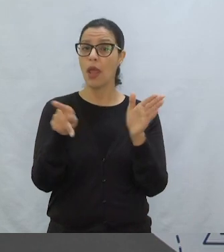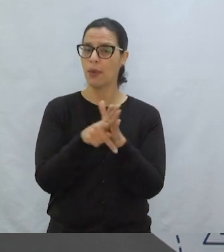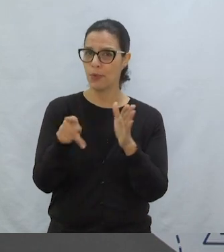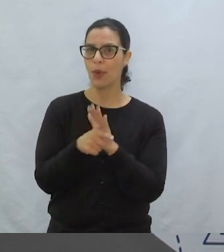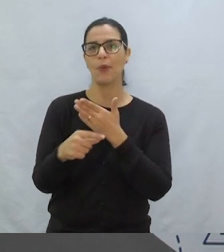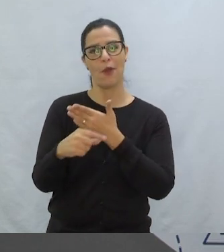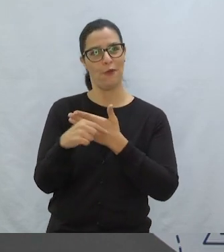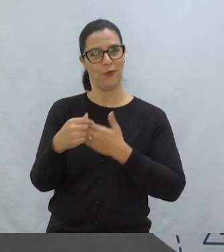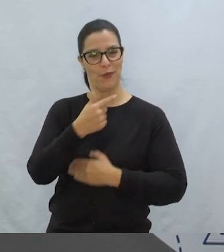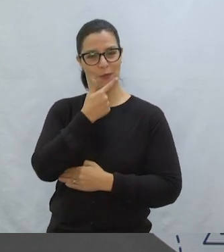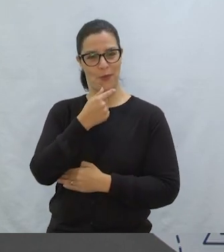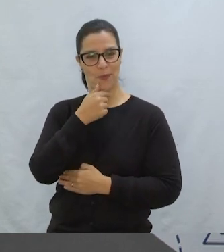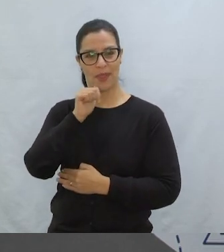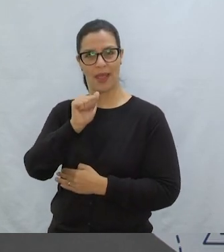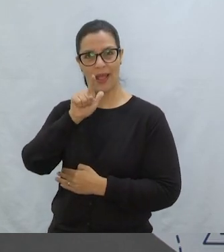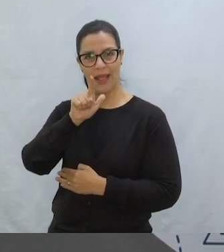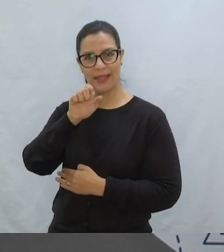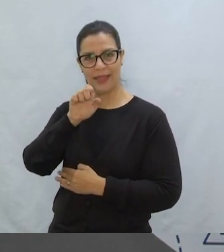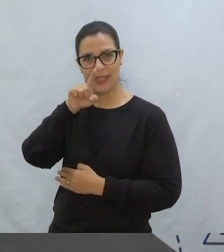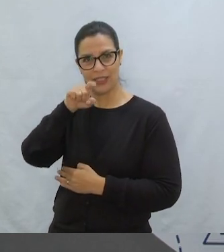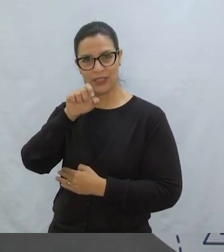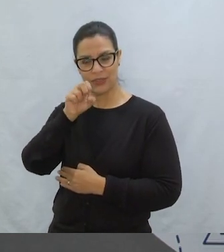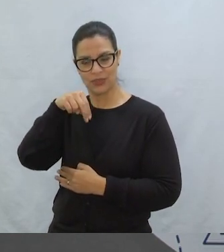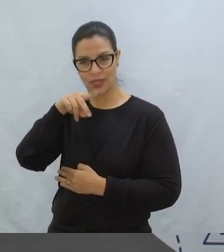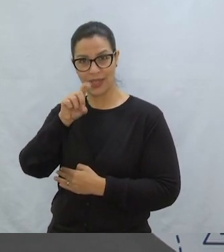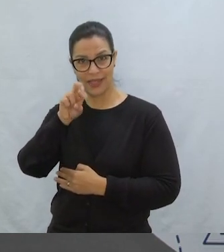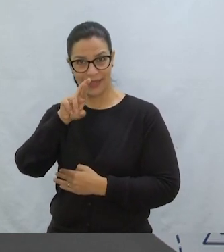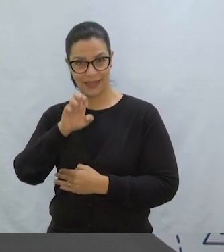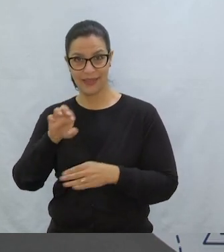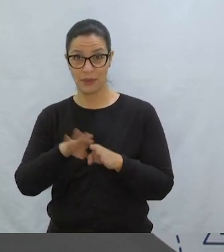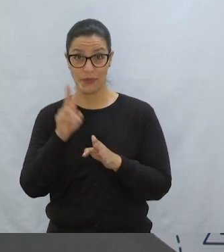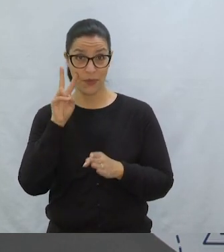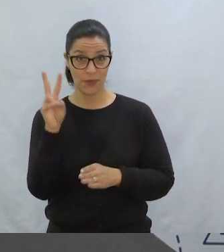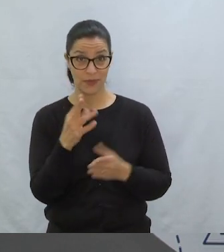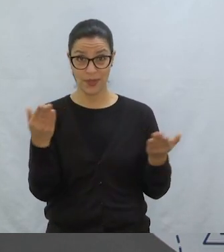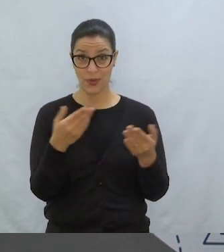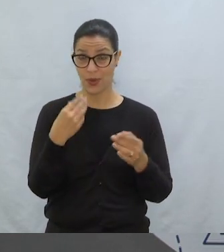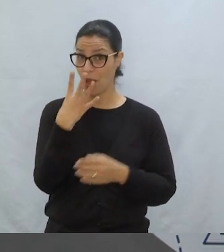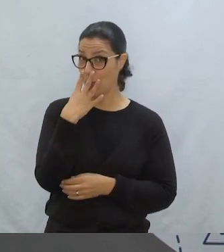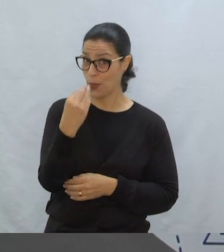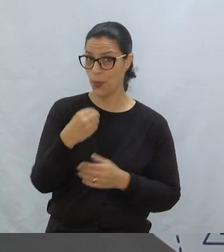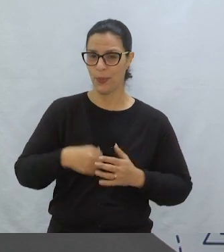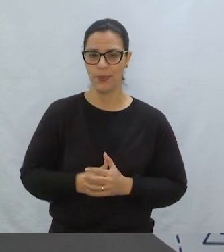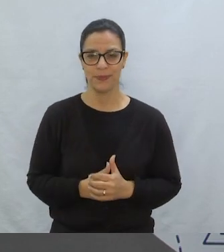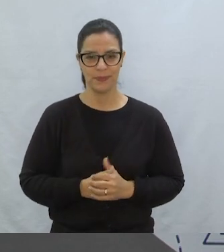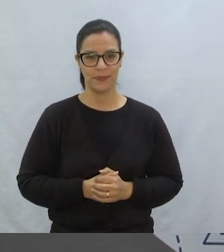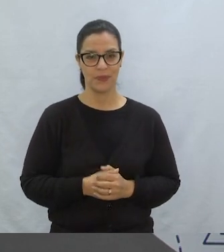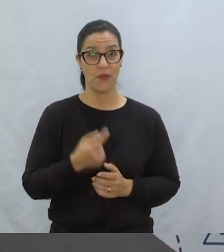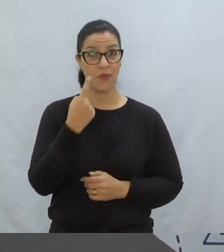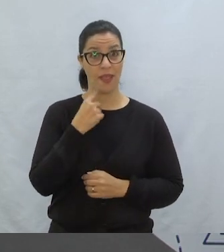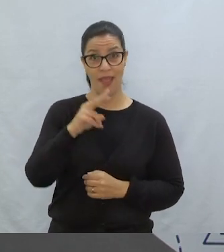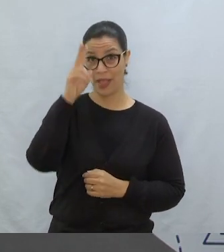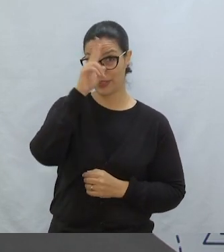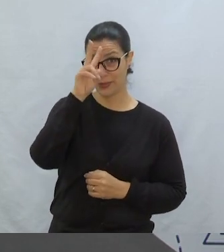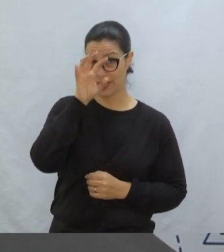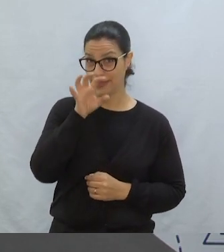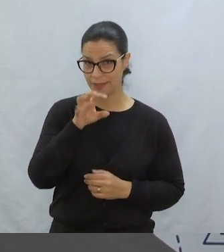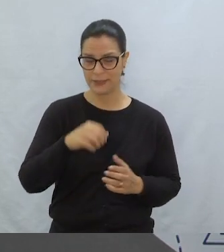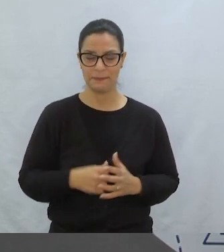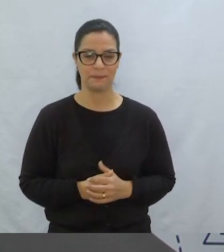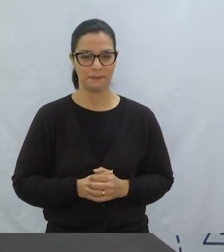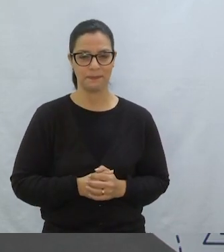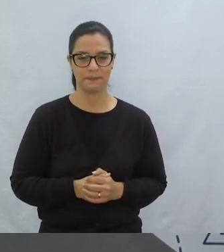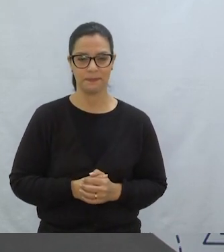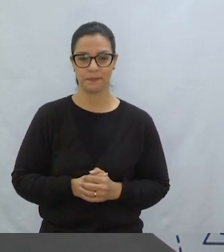agora São dele também Muito legal Vamos lá então Ver o lobo Então a história